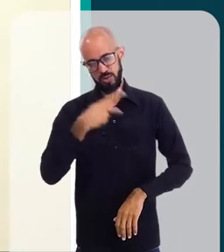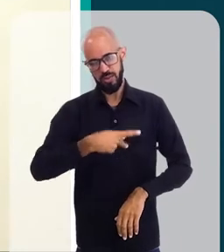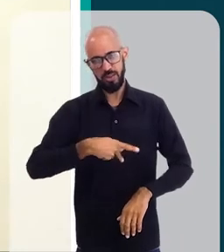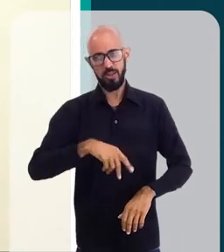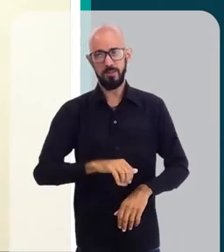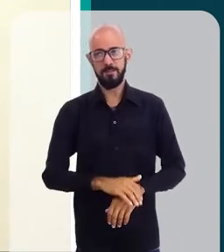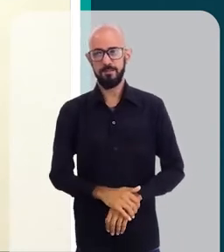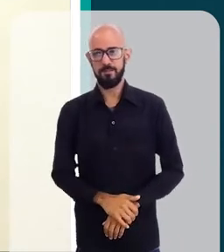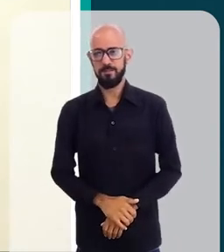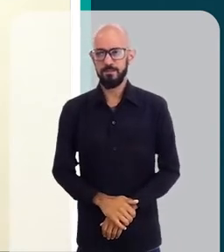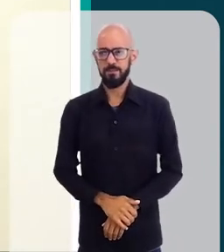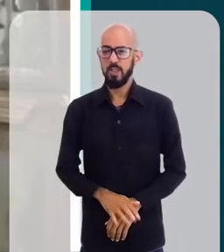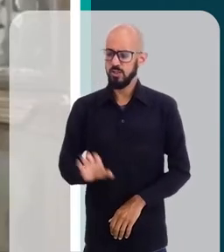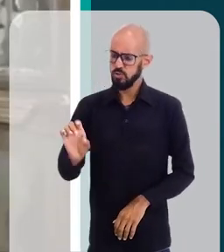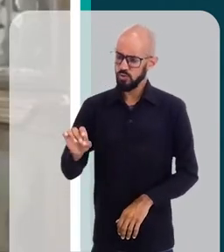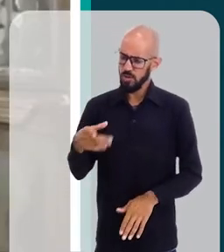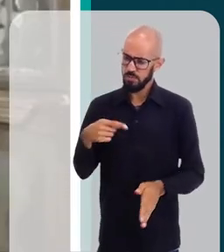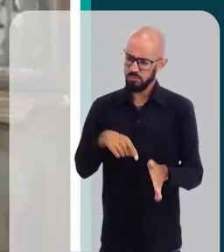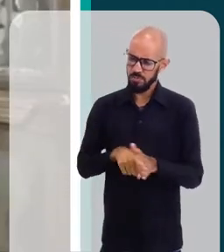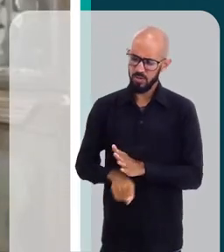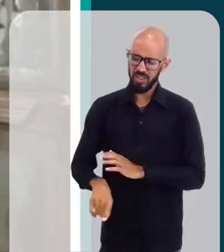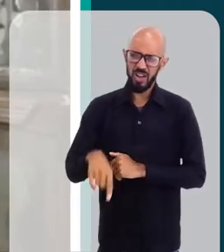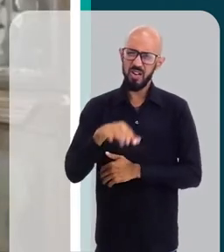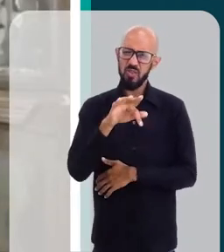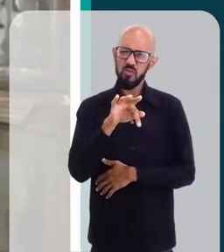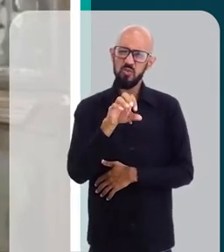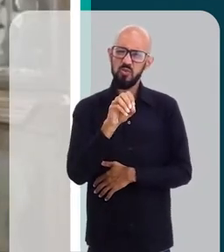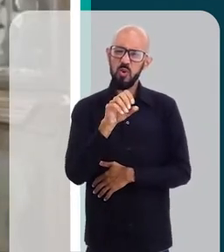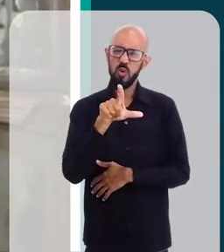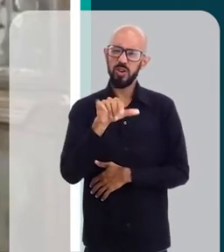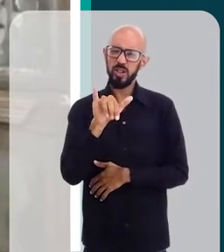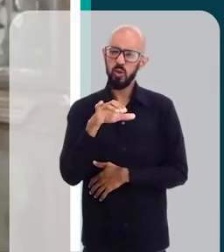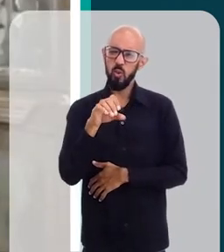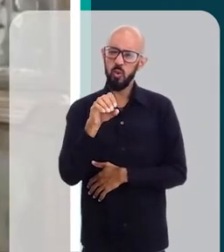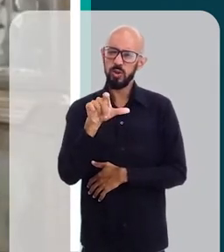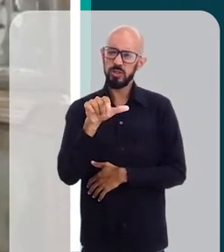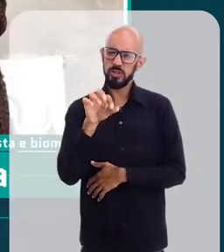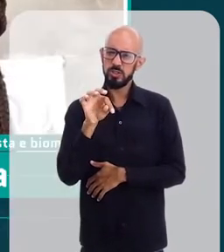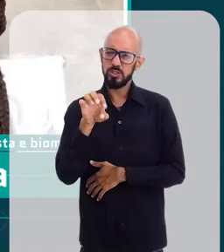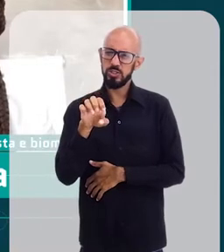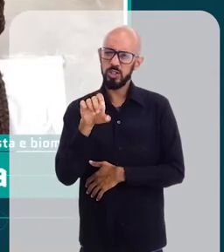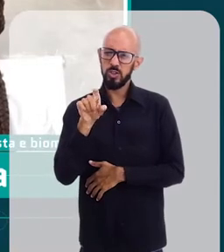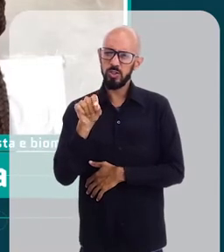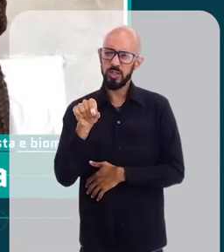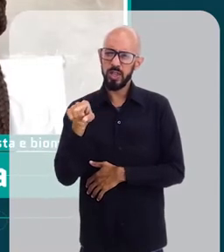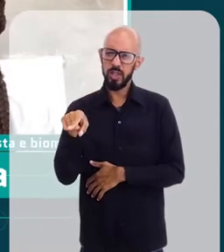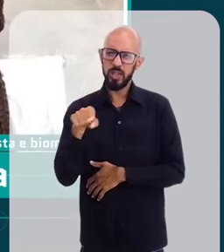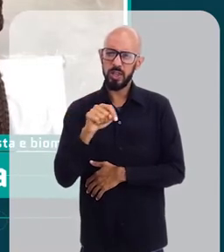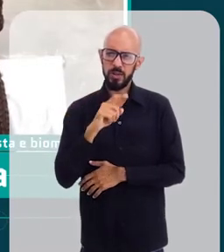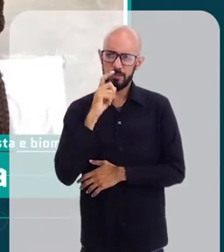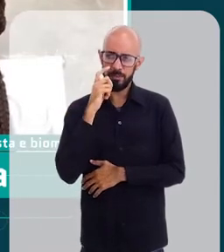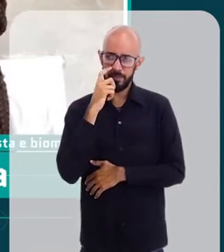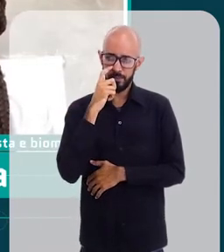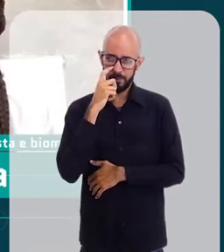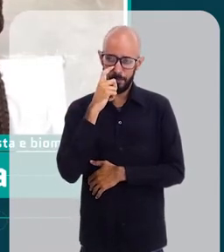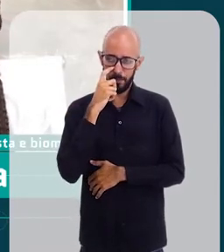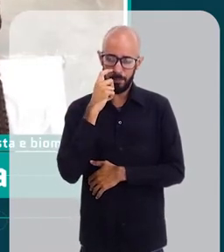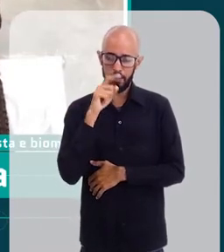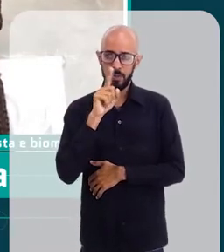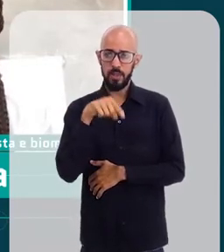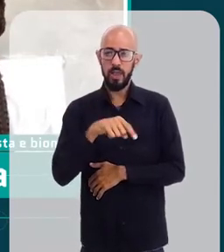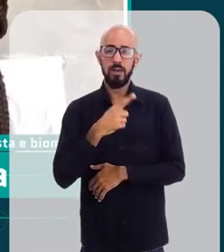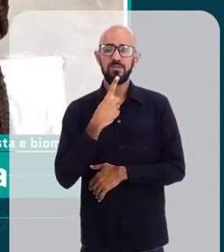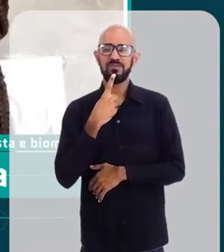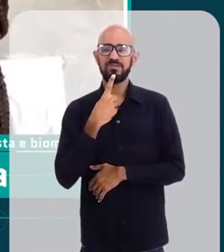usar o protetor solar. Só uma coisa, o que é a folicolite mesmo? A folicolite é uma solução